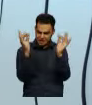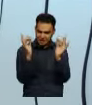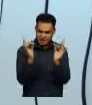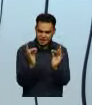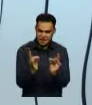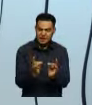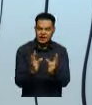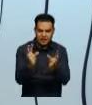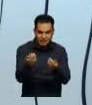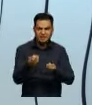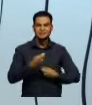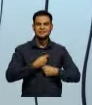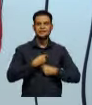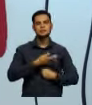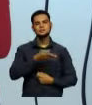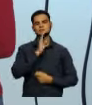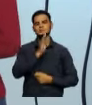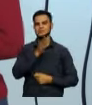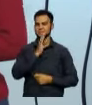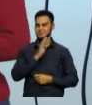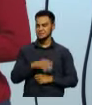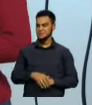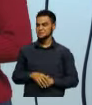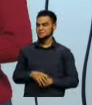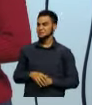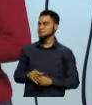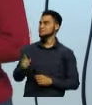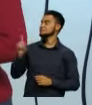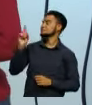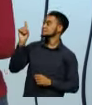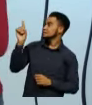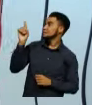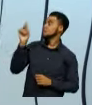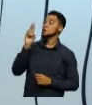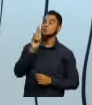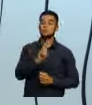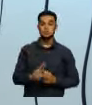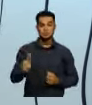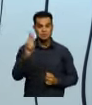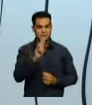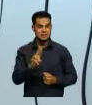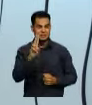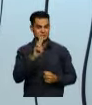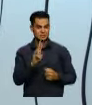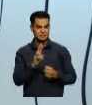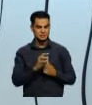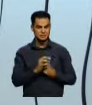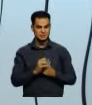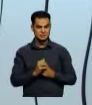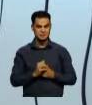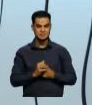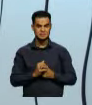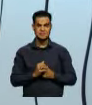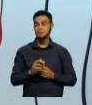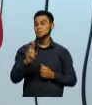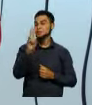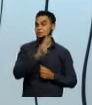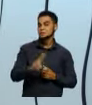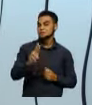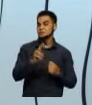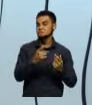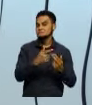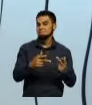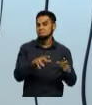A utilização. Utilizar algo que pode ser adquirido.